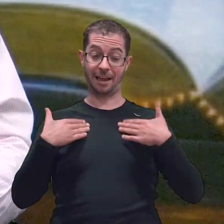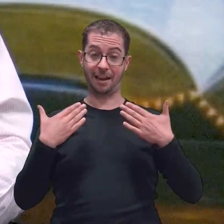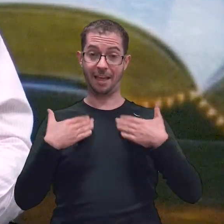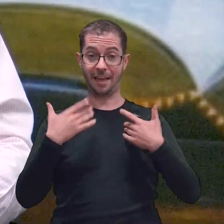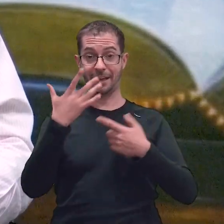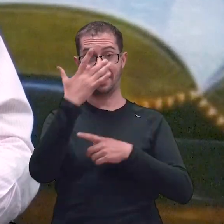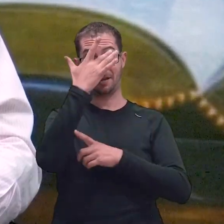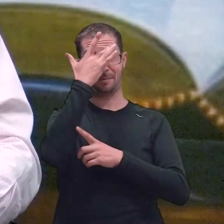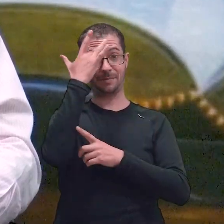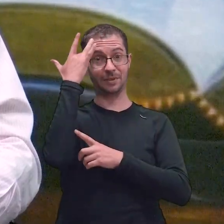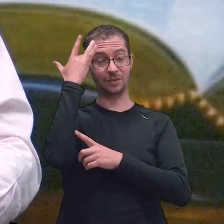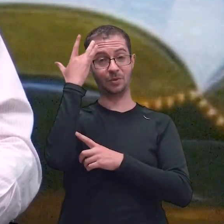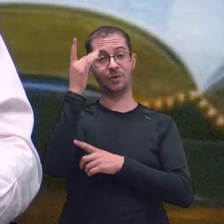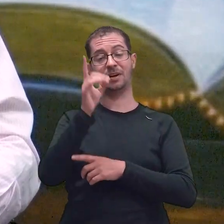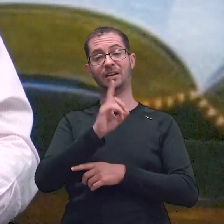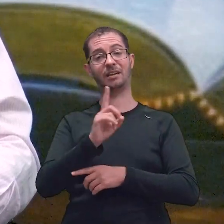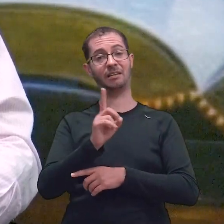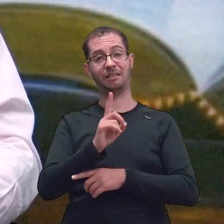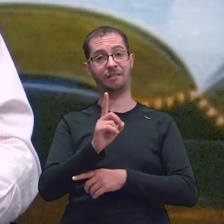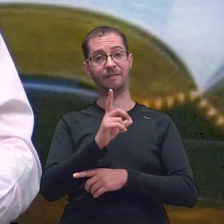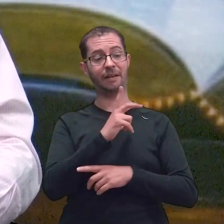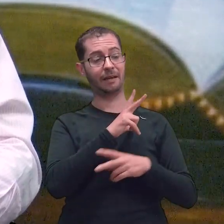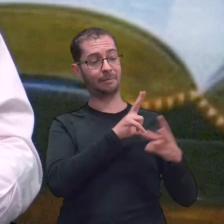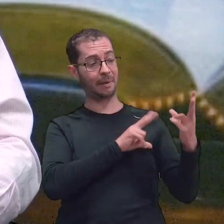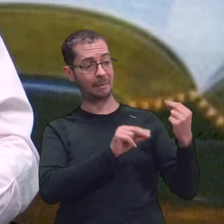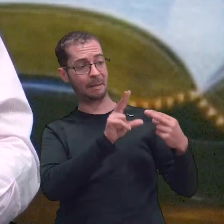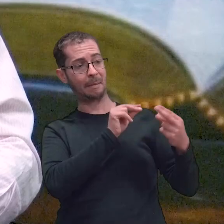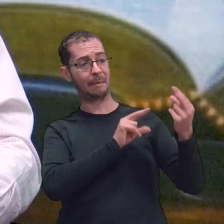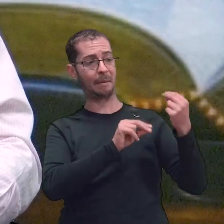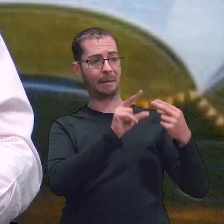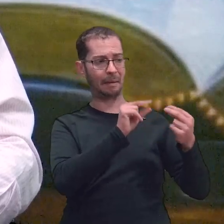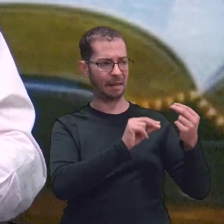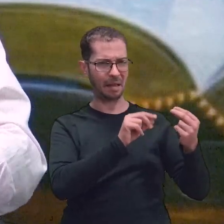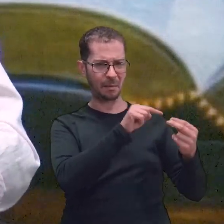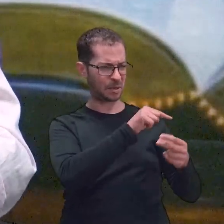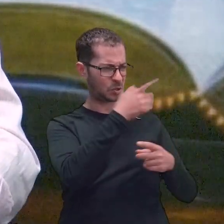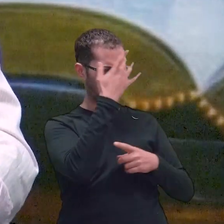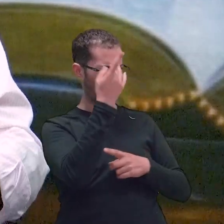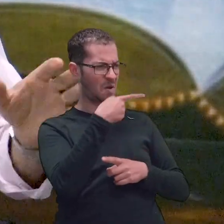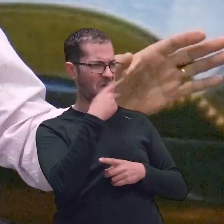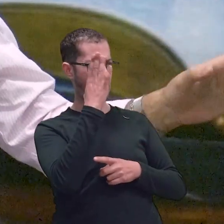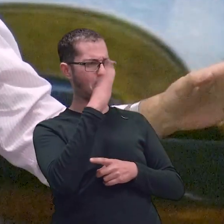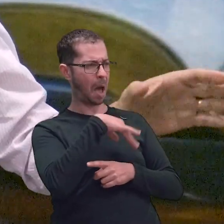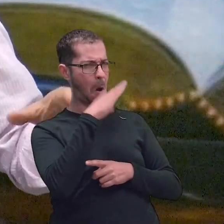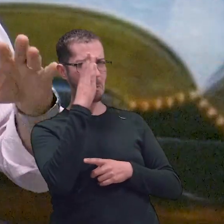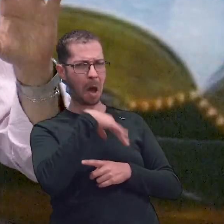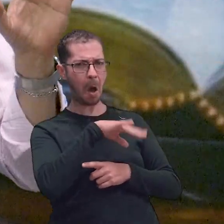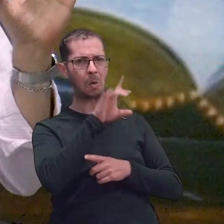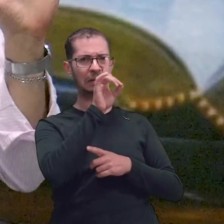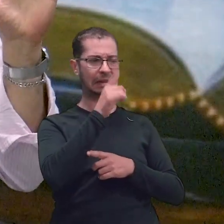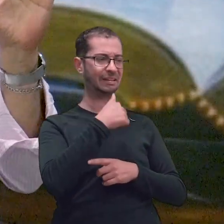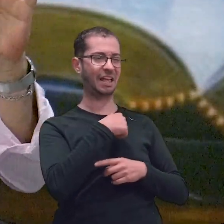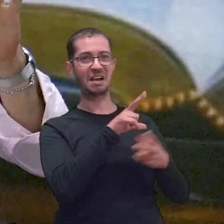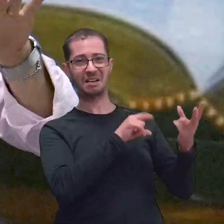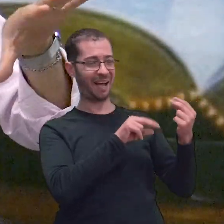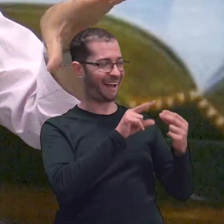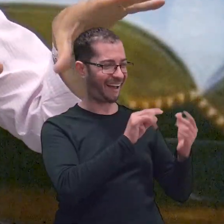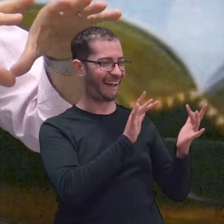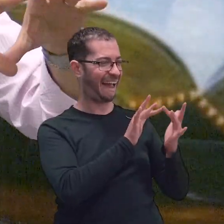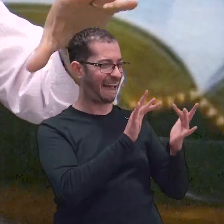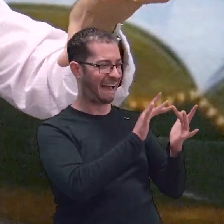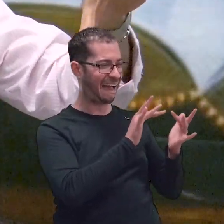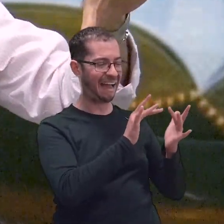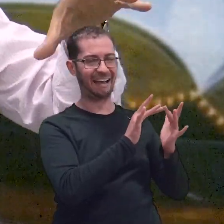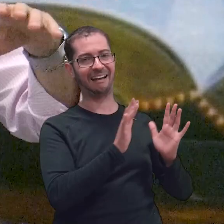Não fica de conversa com este homem hostil a Deus. Agora, os extremistas vão falar assim. Não. Então, quer dizer que eu só tenho que